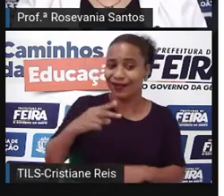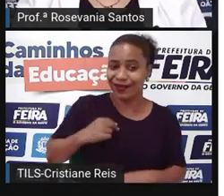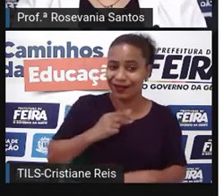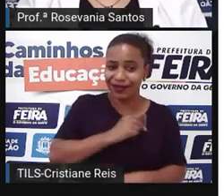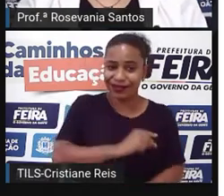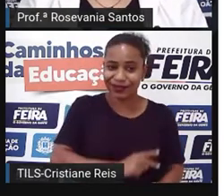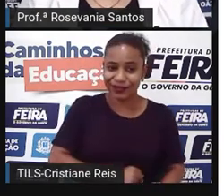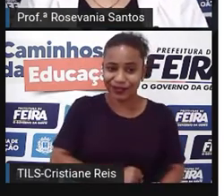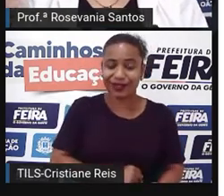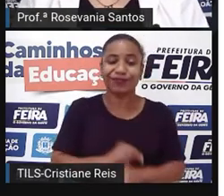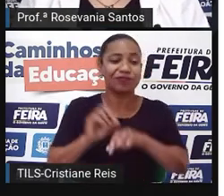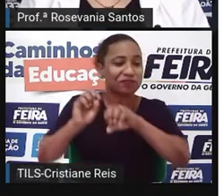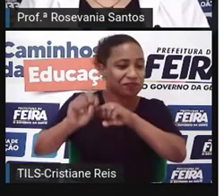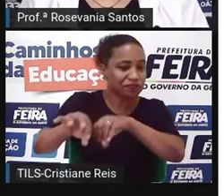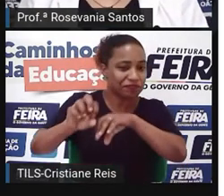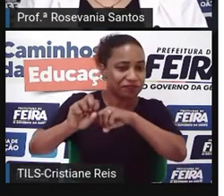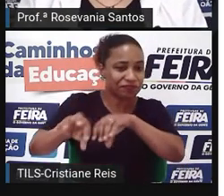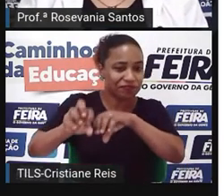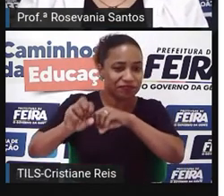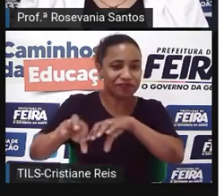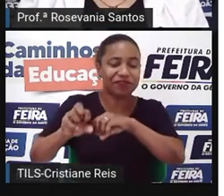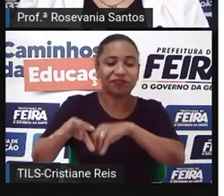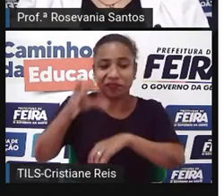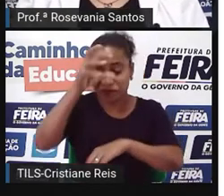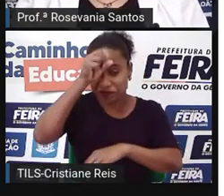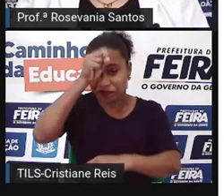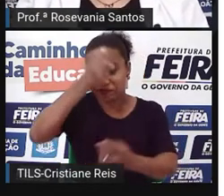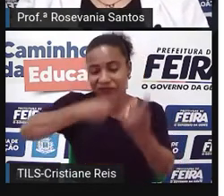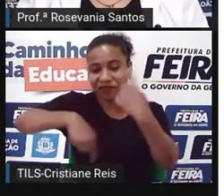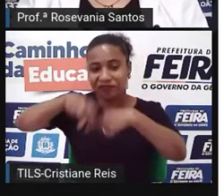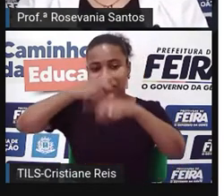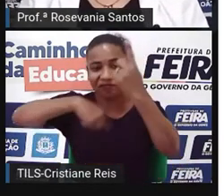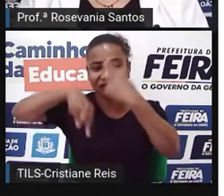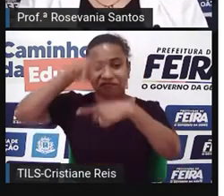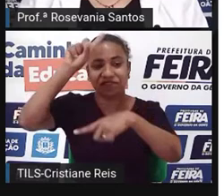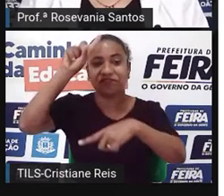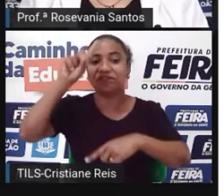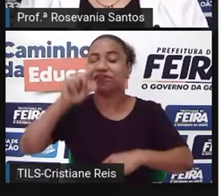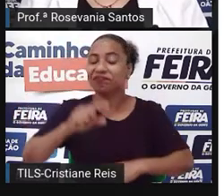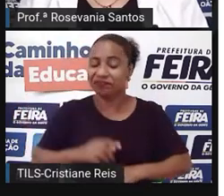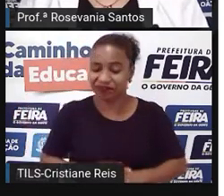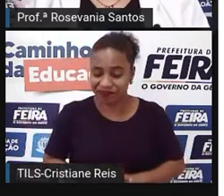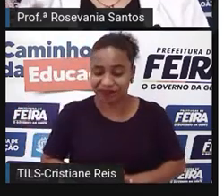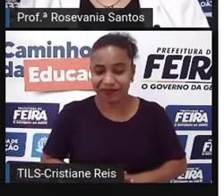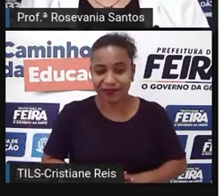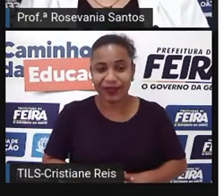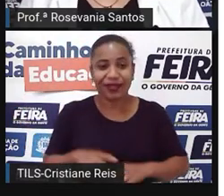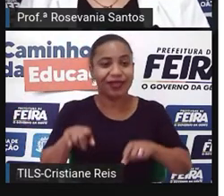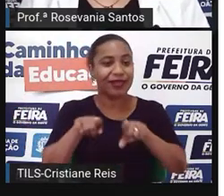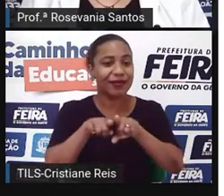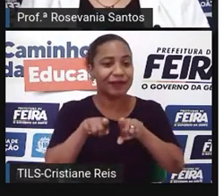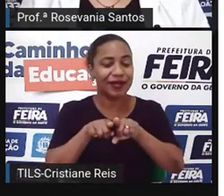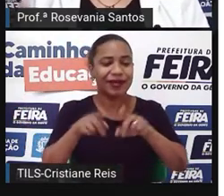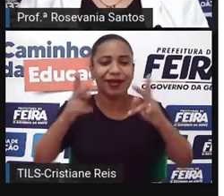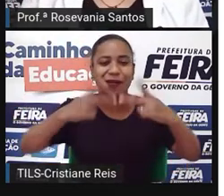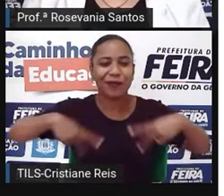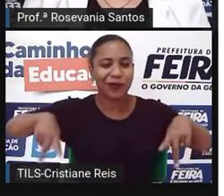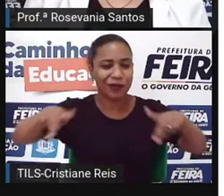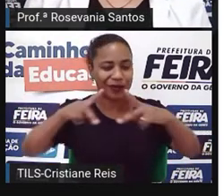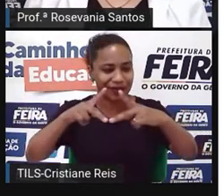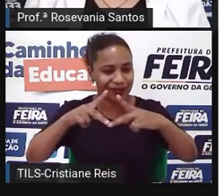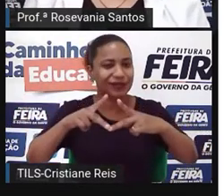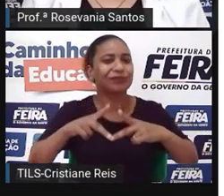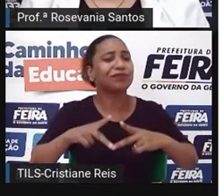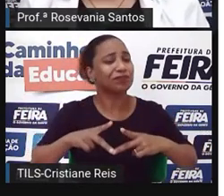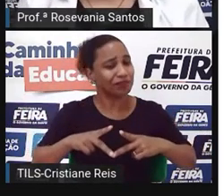investindo na questão da educação. É claro que também o fato de ter uma grande população assim também vai